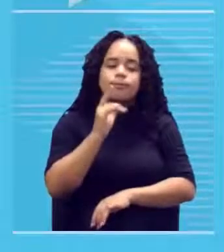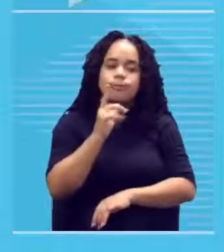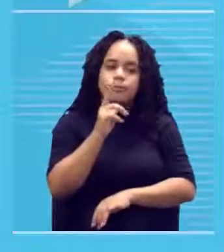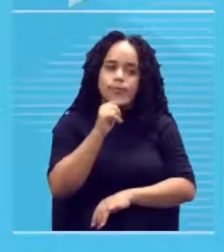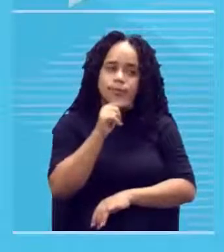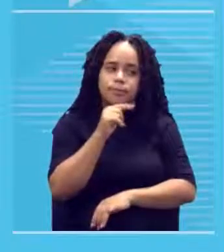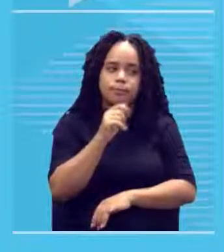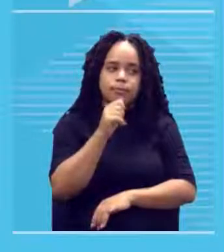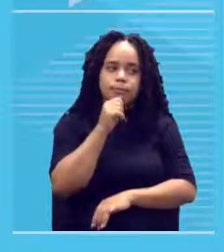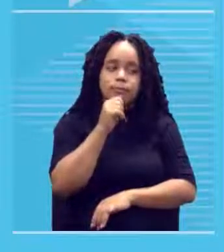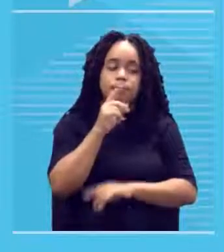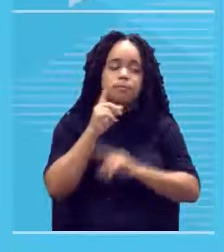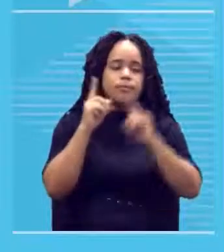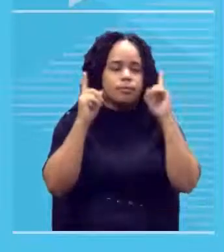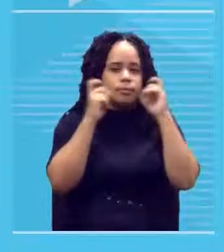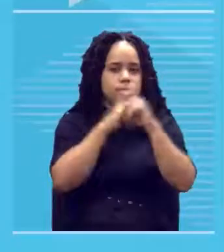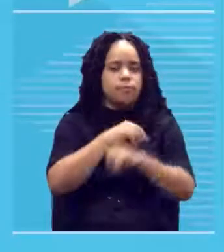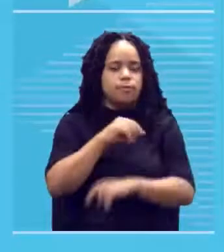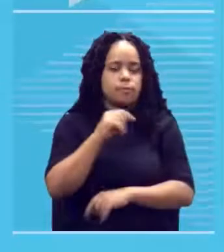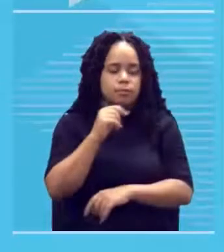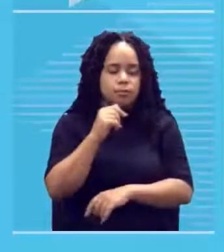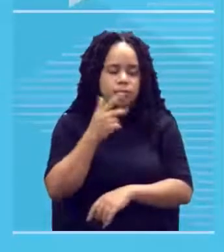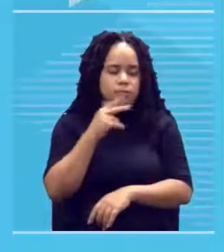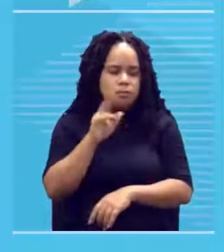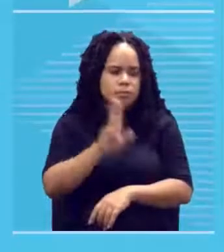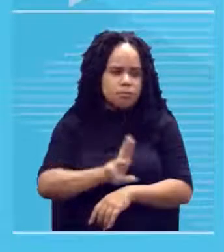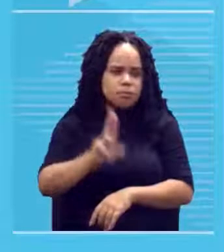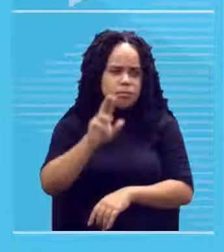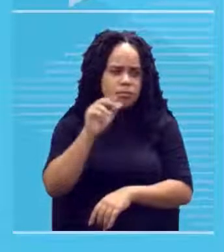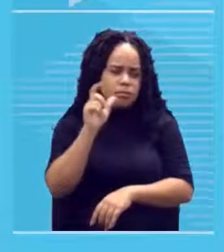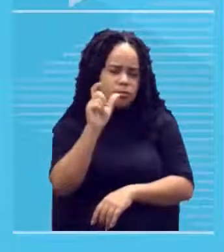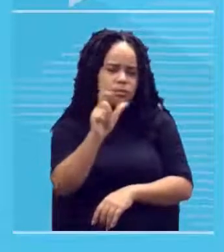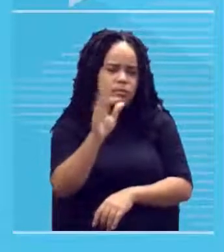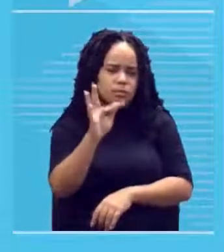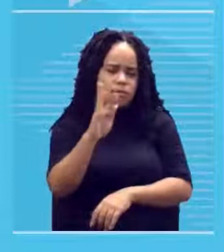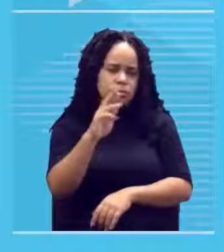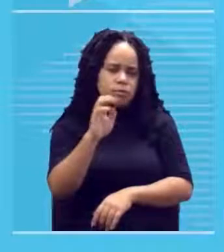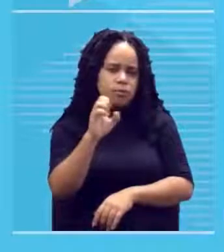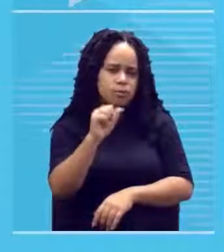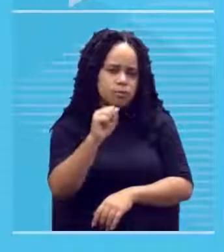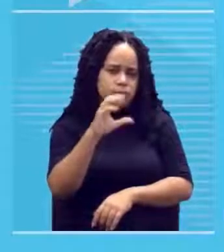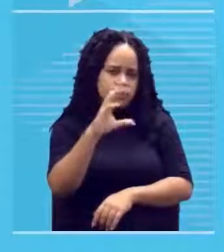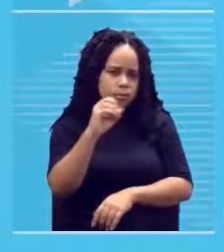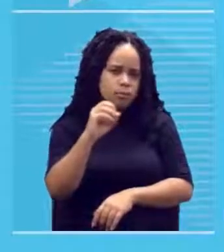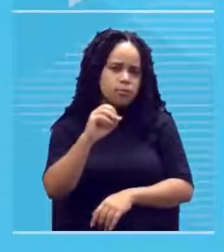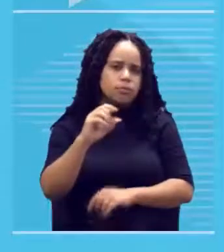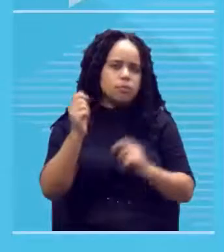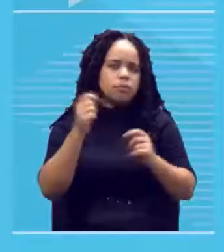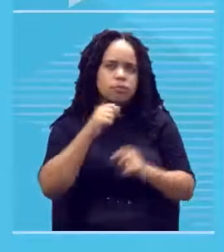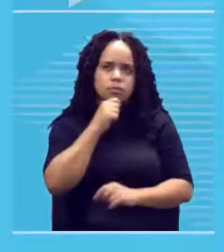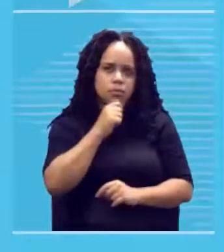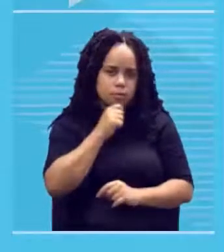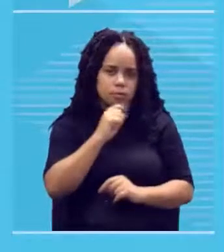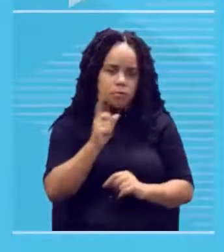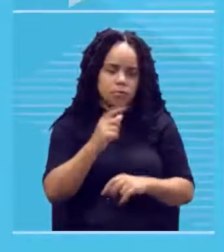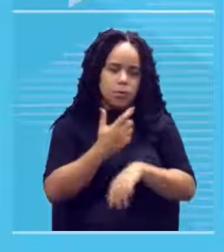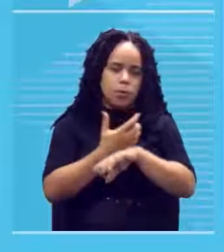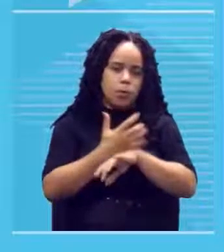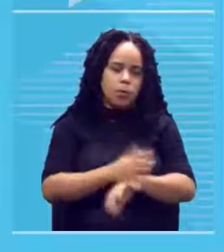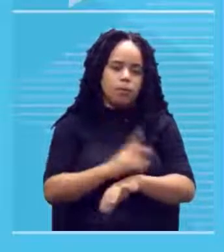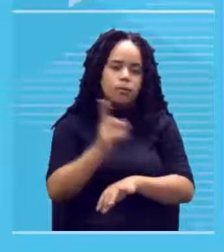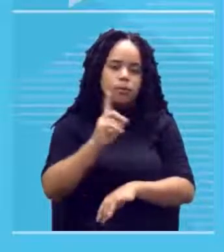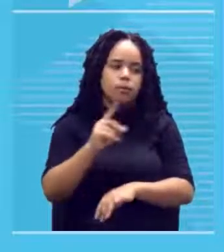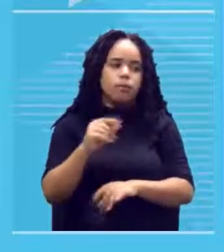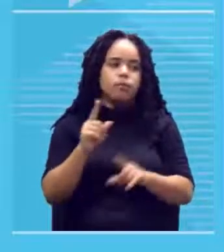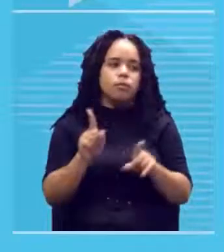raramente aqui na nossa região a gente vai usar fresco para algo que não secou ainda a gente vai usar fresco nem como o